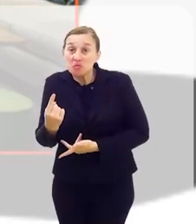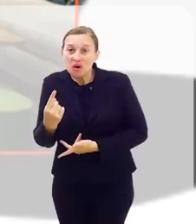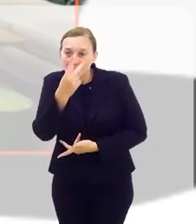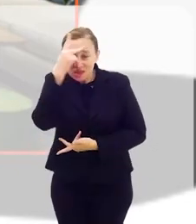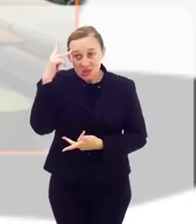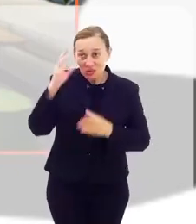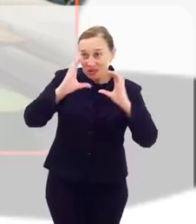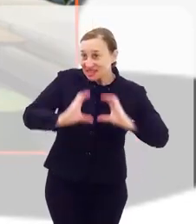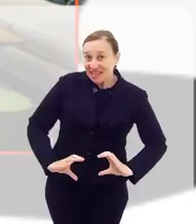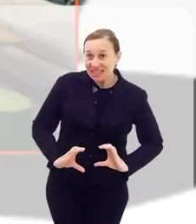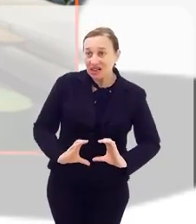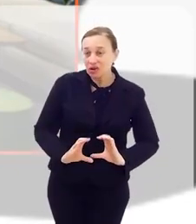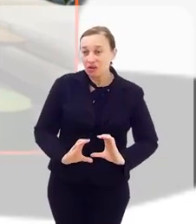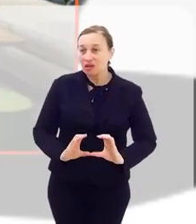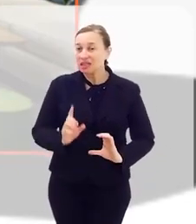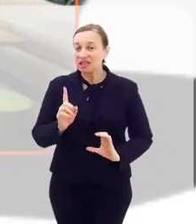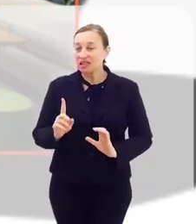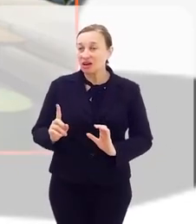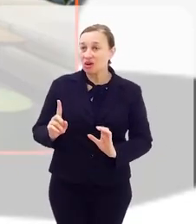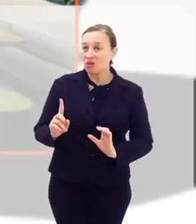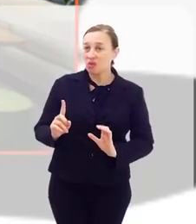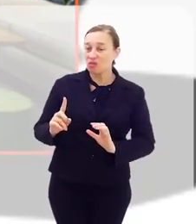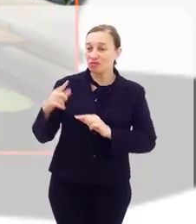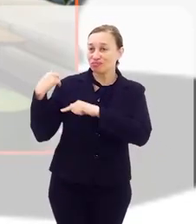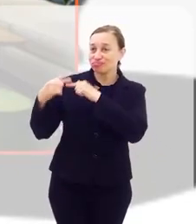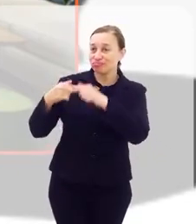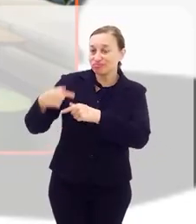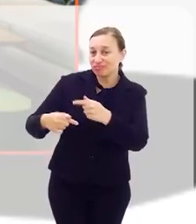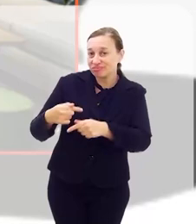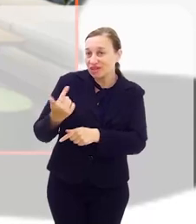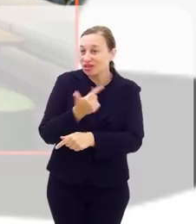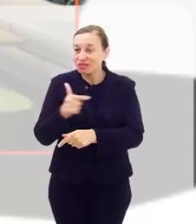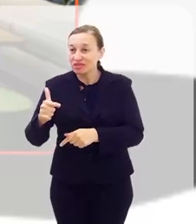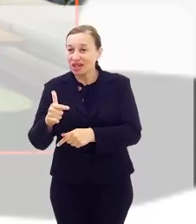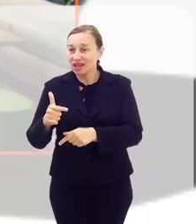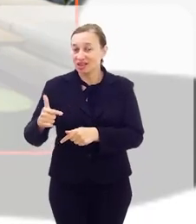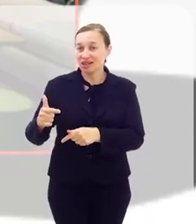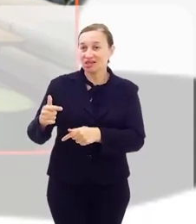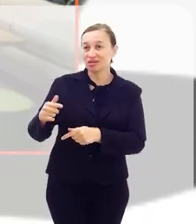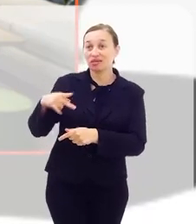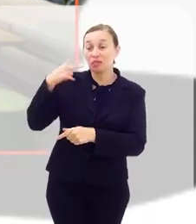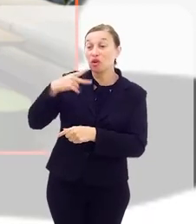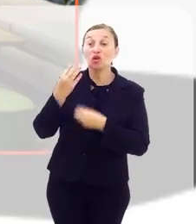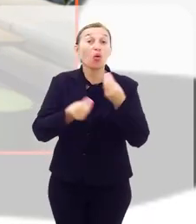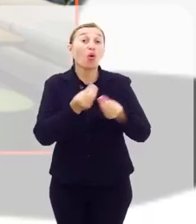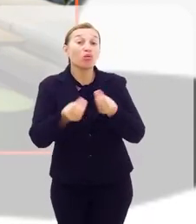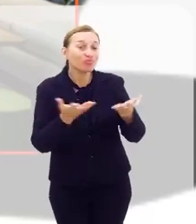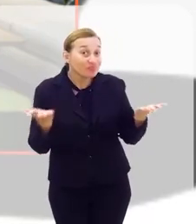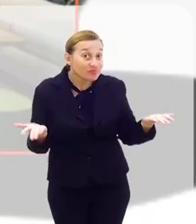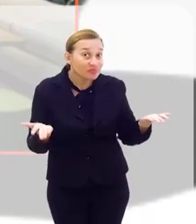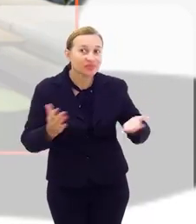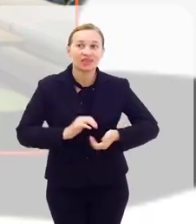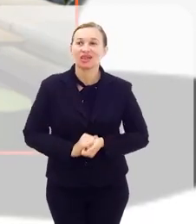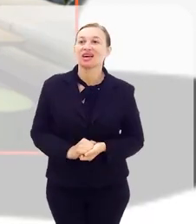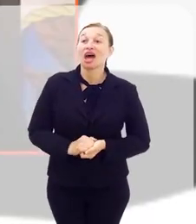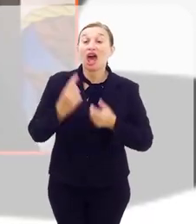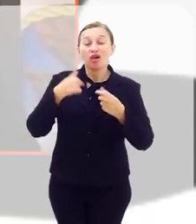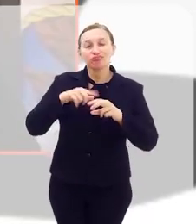um cidadão que não vem oriundo da política? O senhor pegou essa experiência? Como é que foi isso? Eu tenho